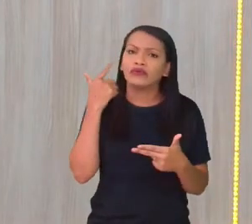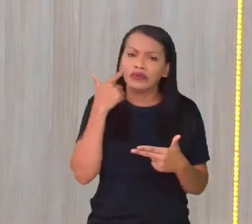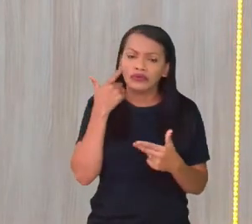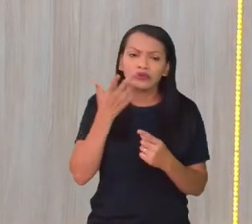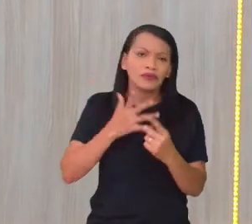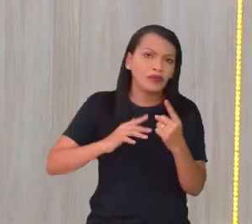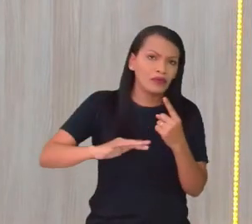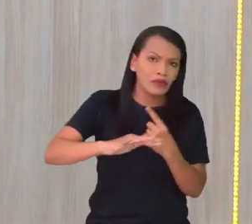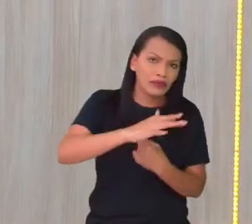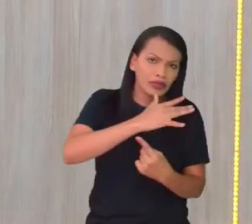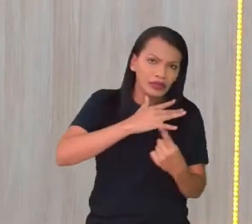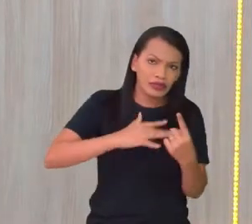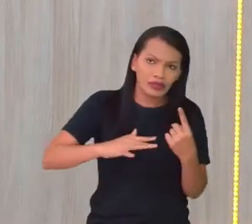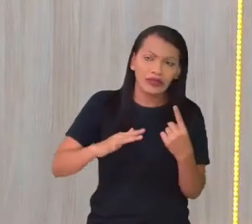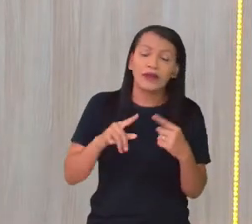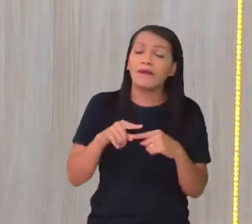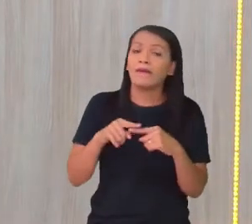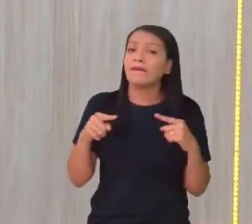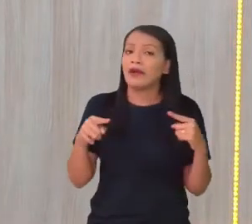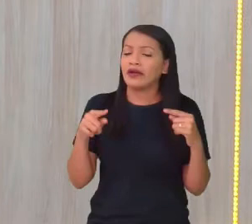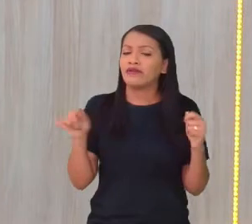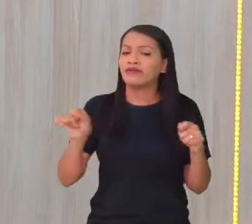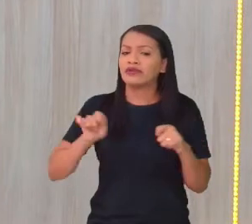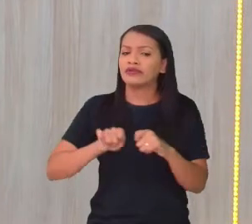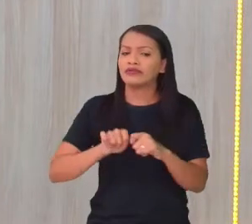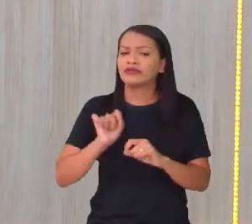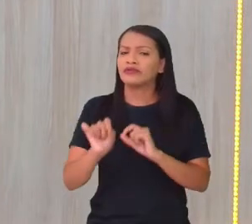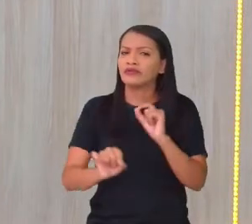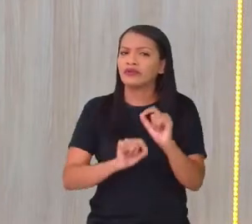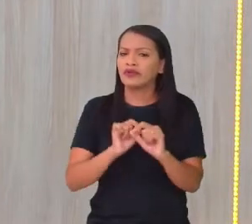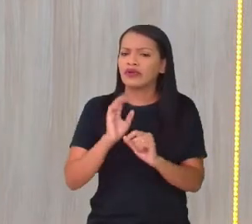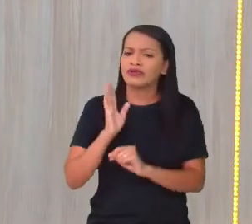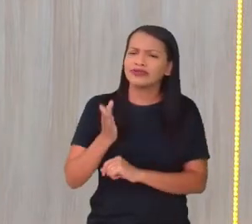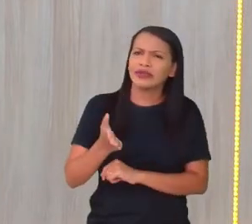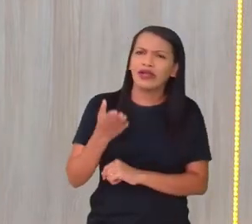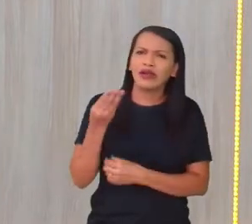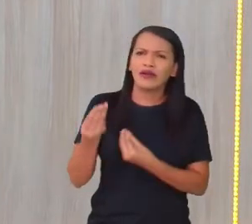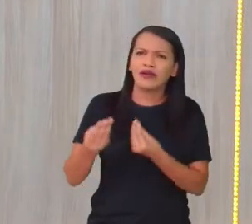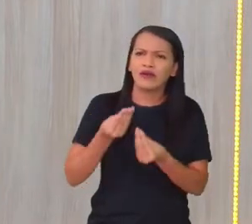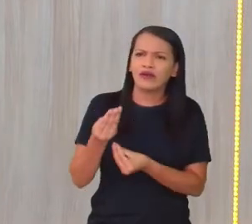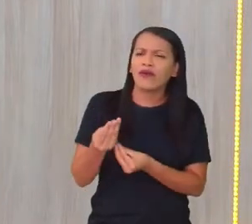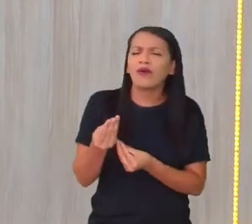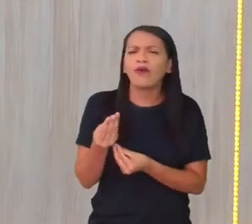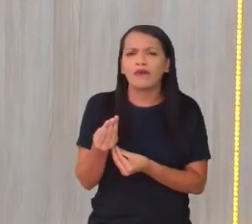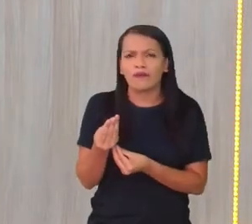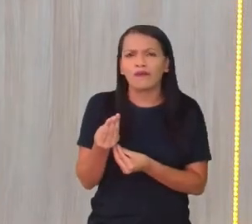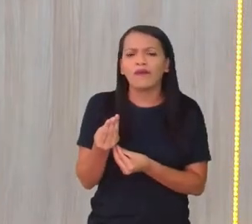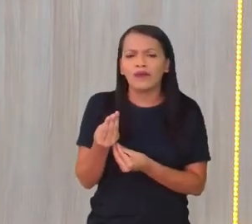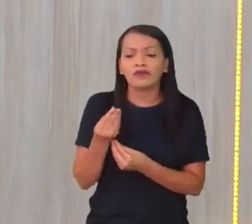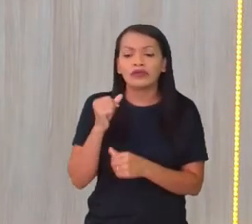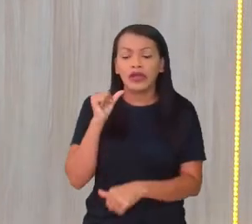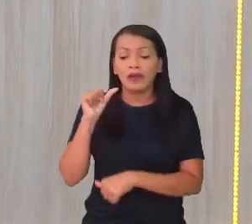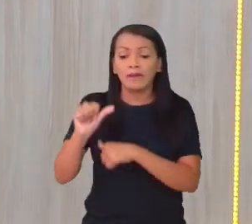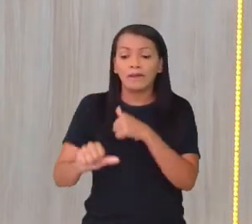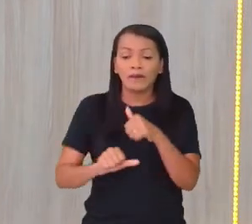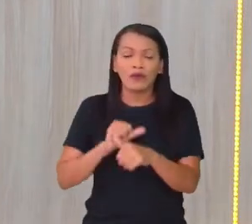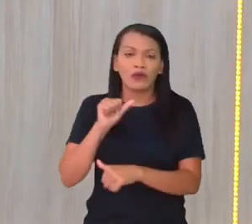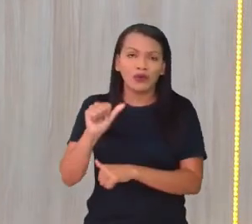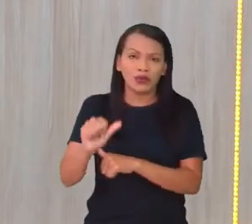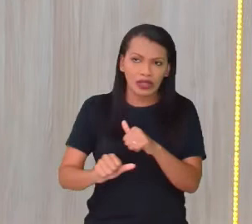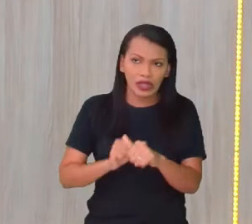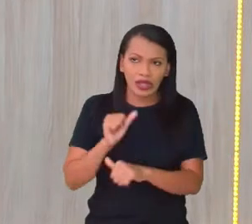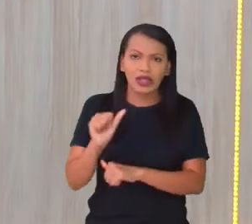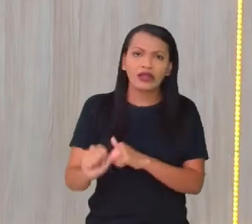ambiente. Mas a gente vai trabalhar aqui já já como é que se comporta essa questão dessas transformações